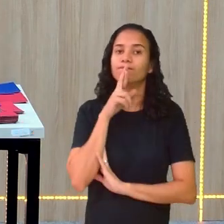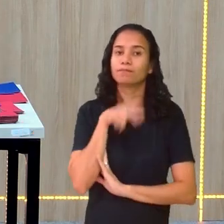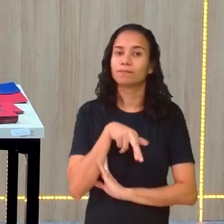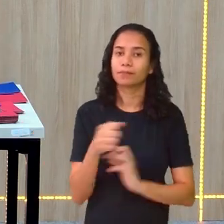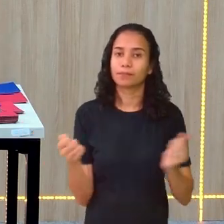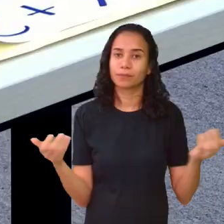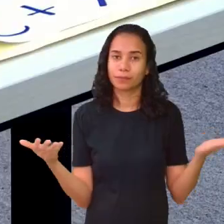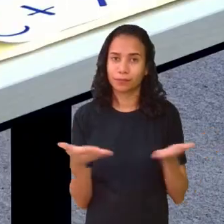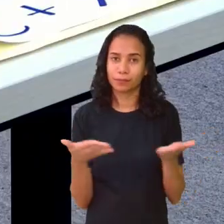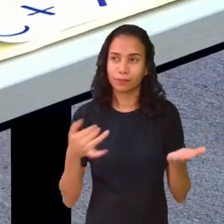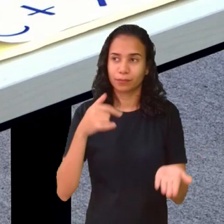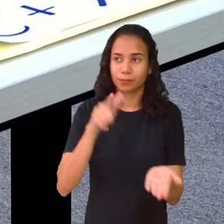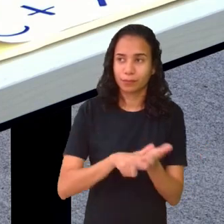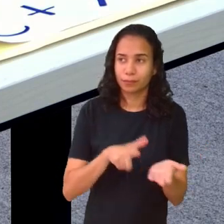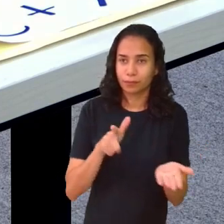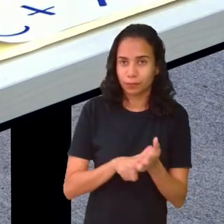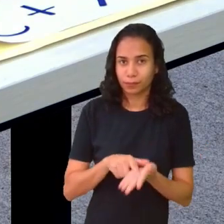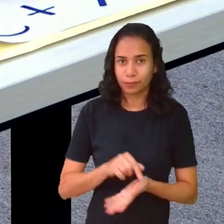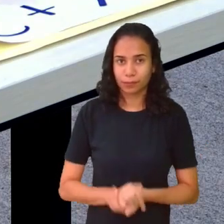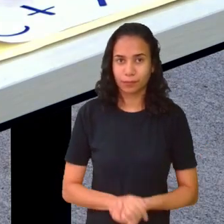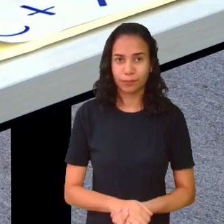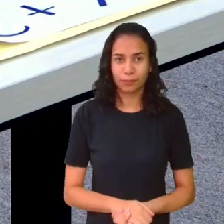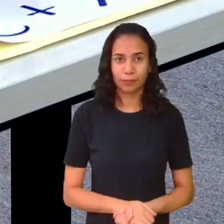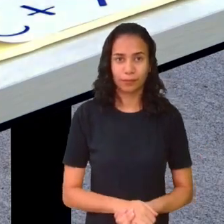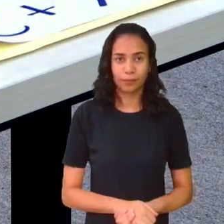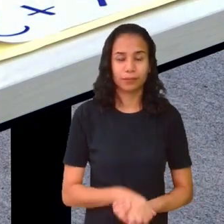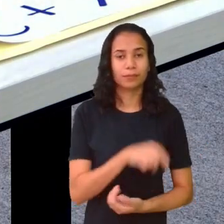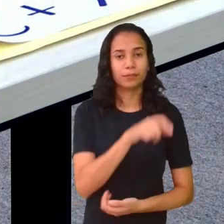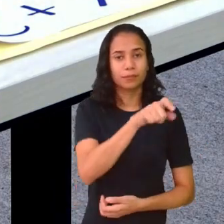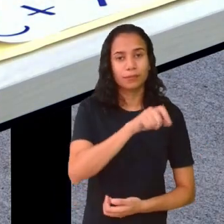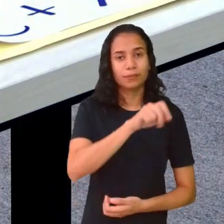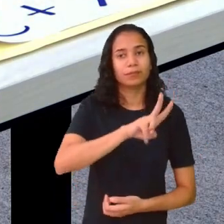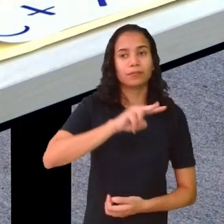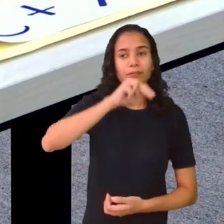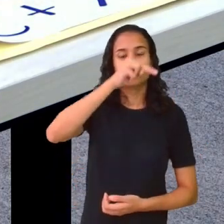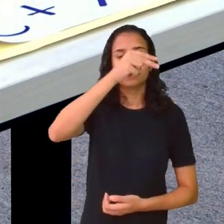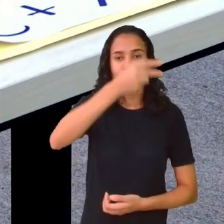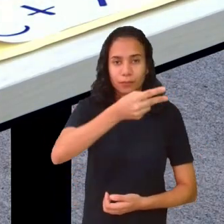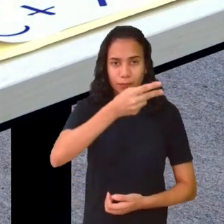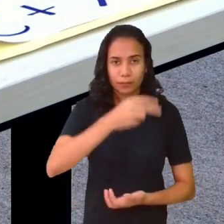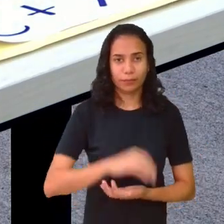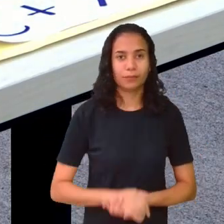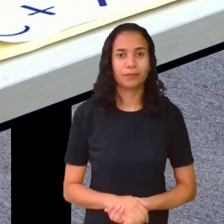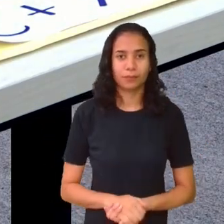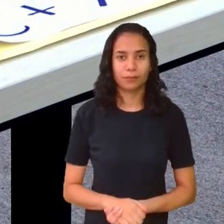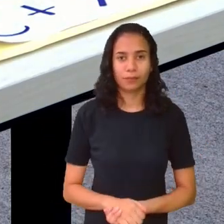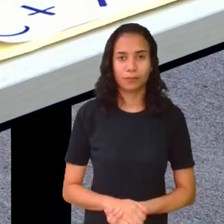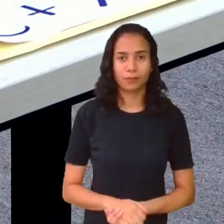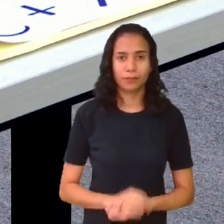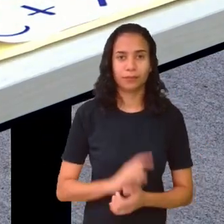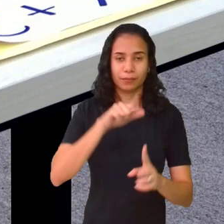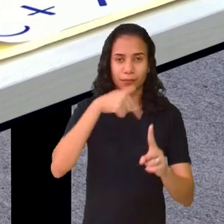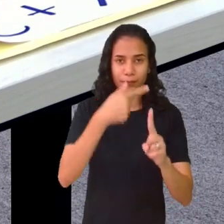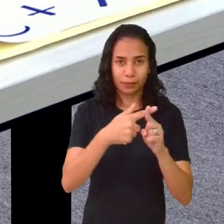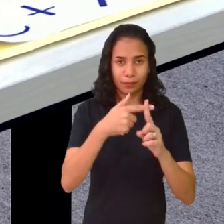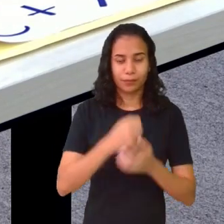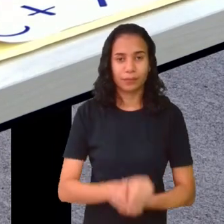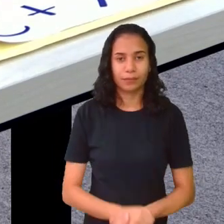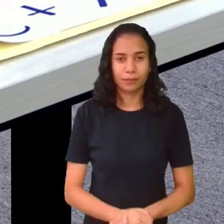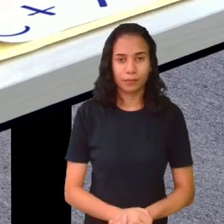aqui no papelzinho. x ao quadrado mais